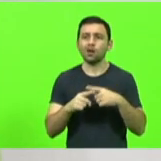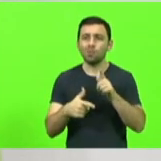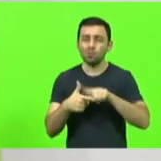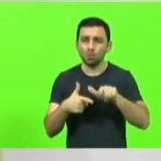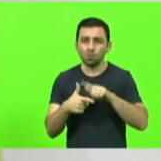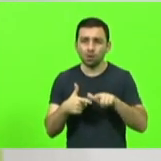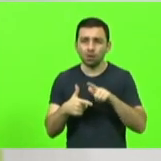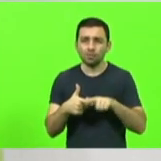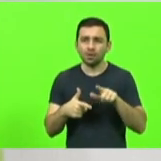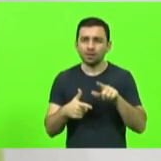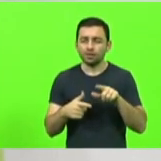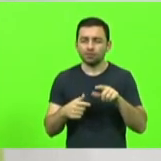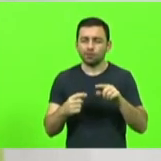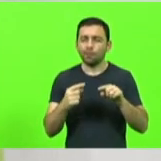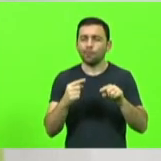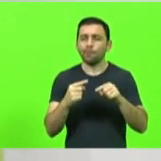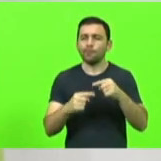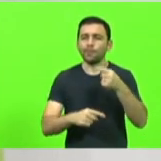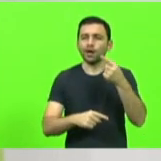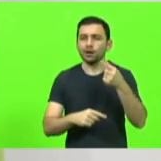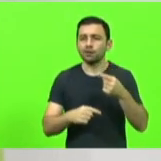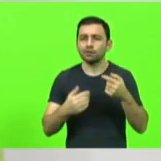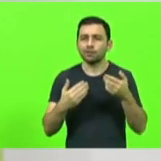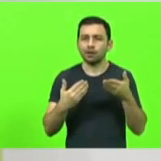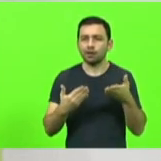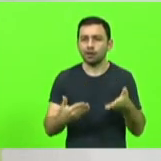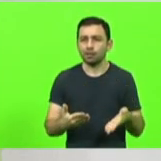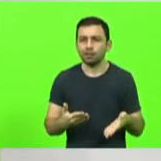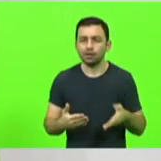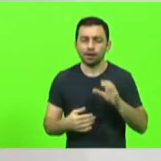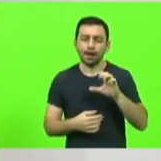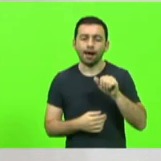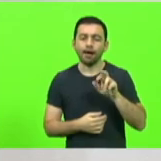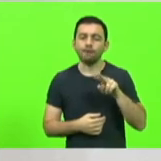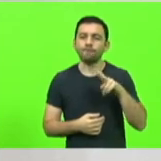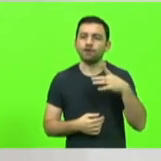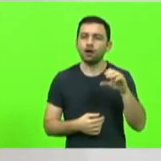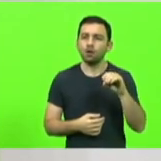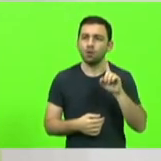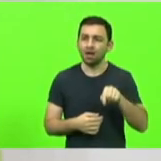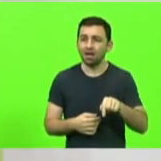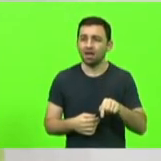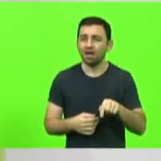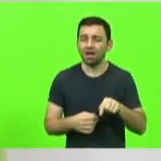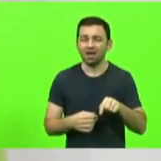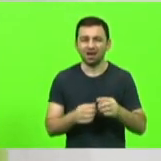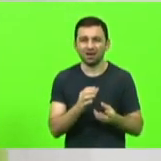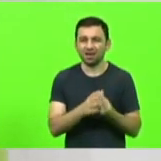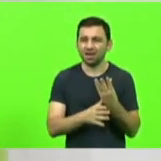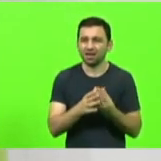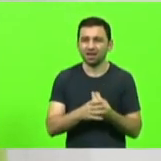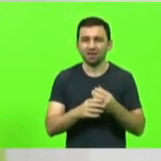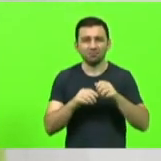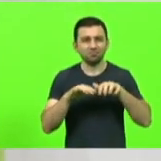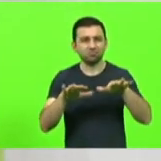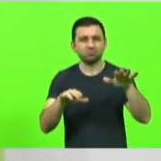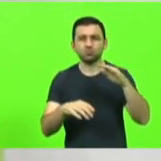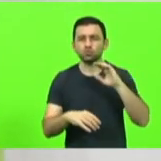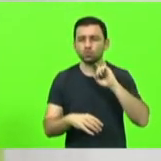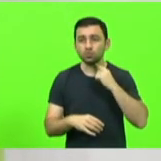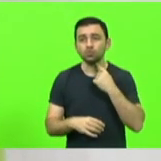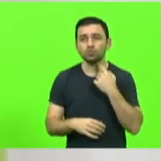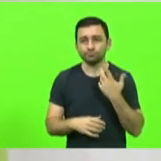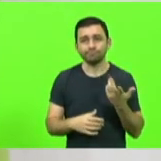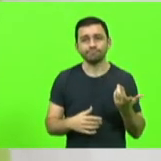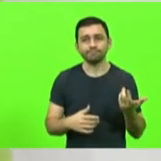não é o carvão mas é a geração dos poluentes e também a própria FAPESC o Fábio que é o